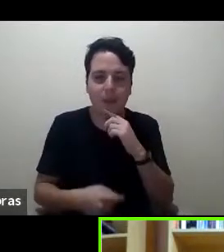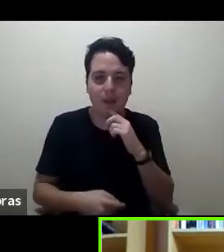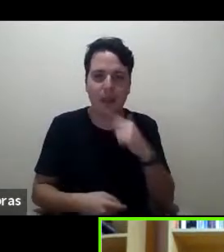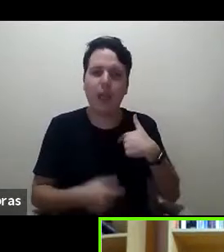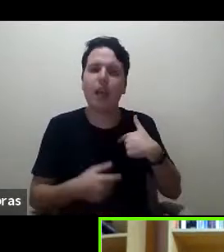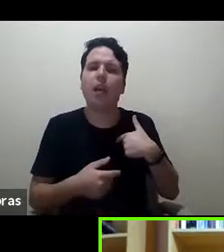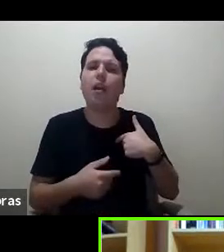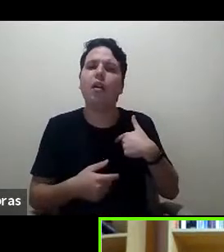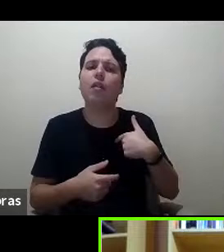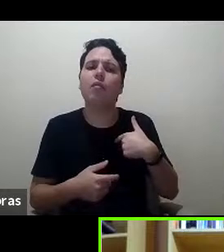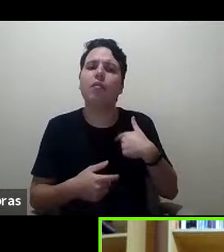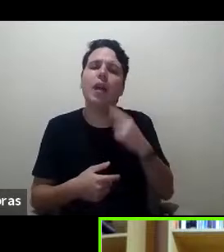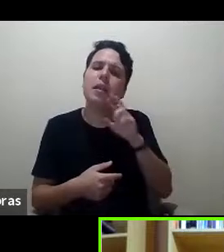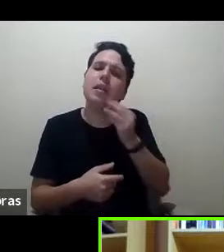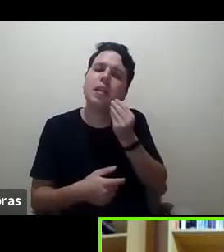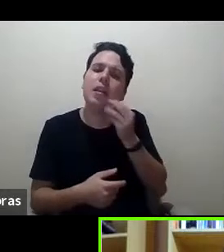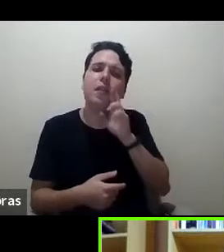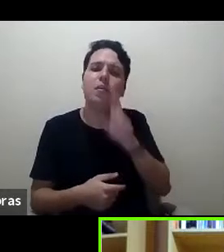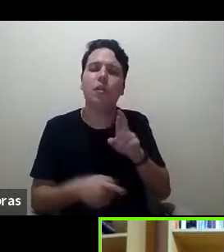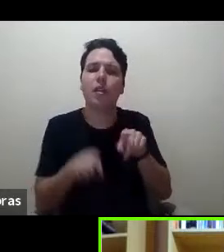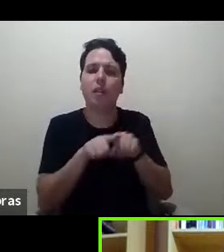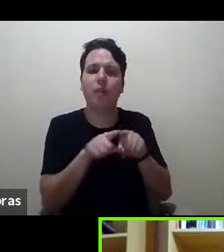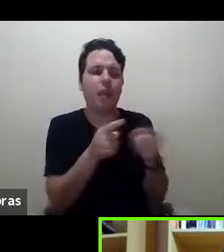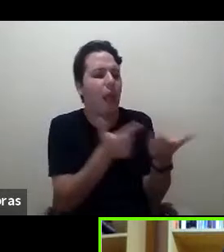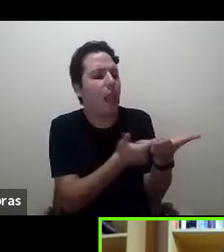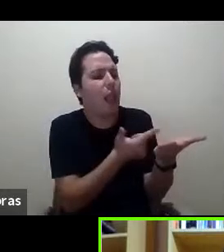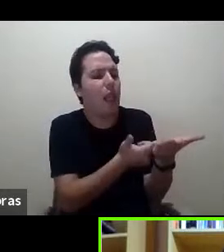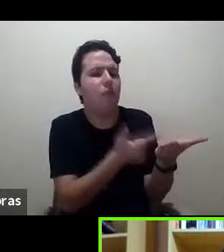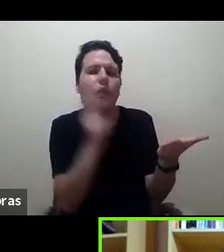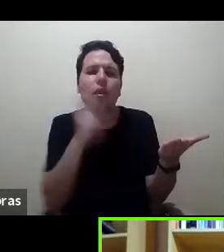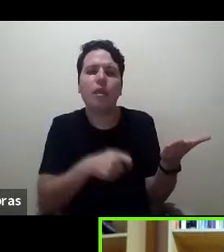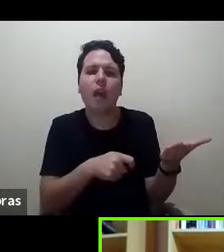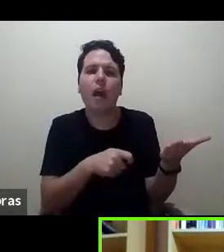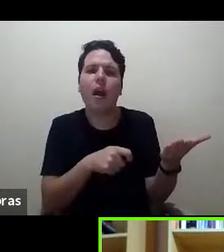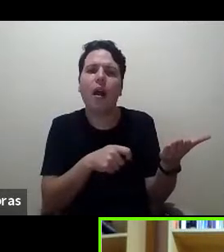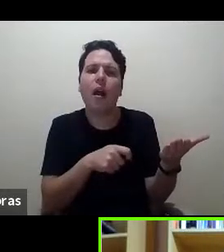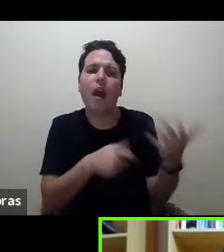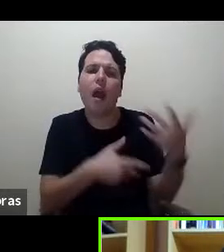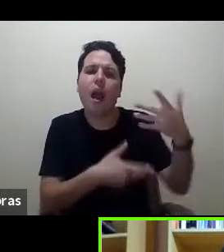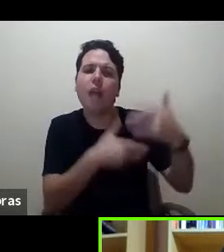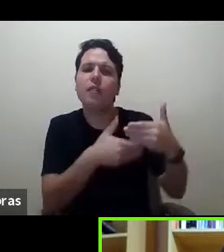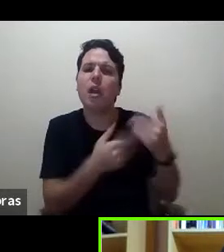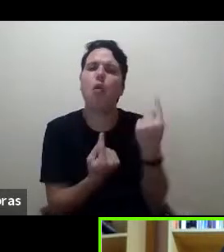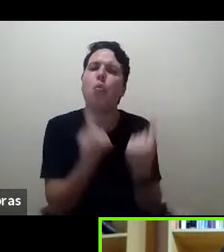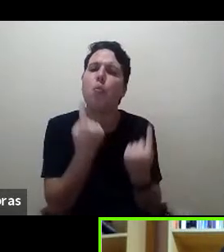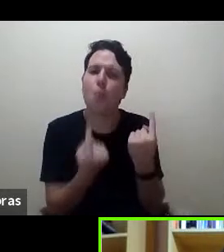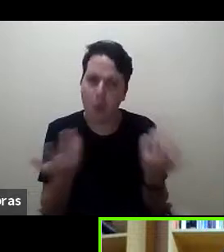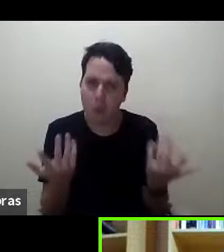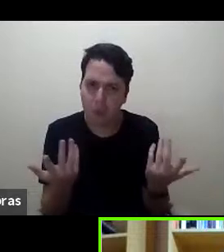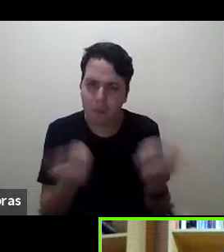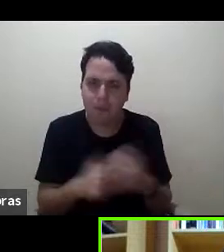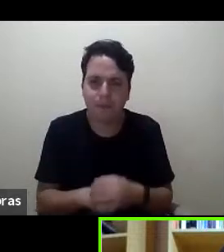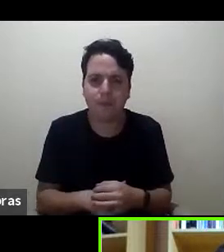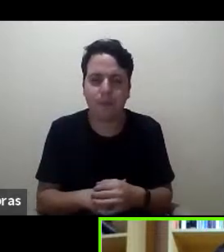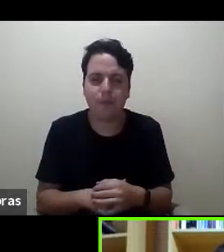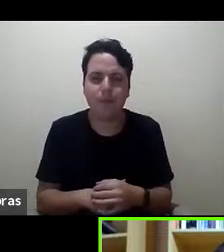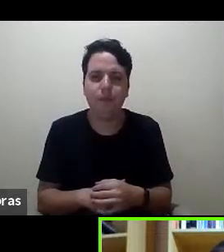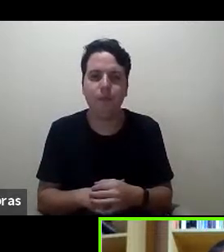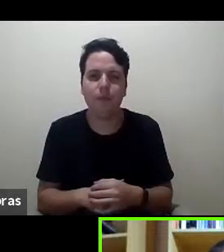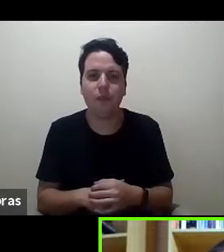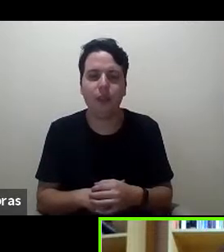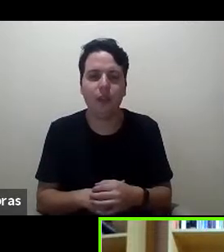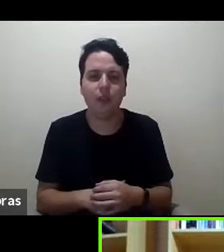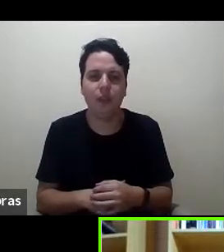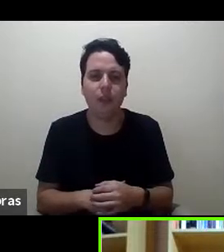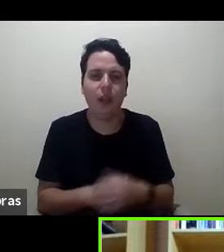é bom para ser resenhado. E eu acho que um livro que deve